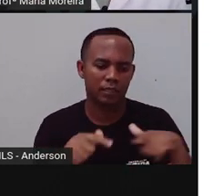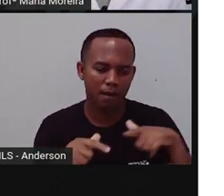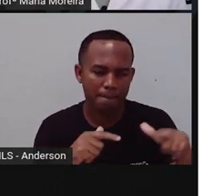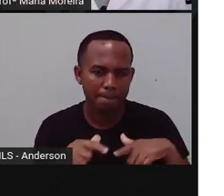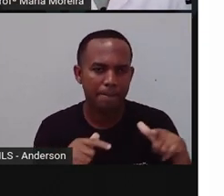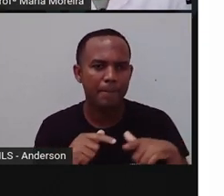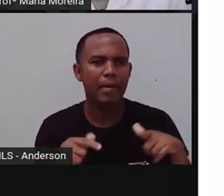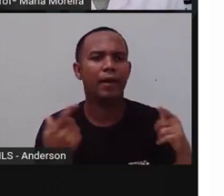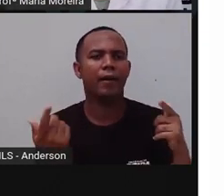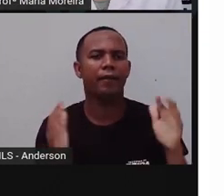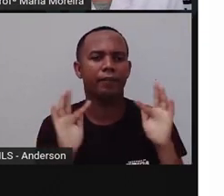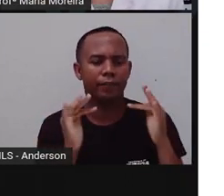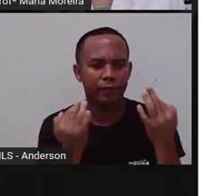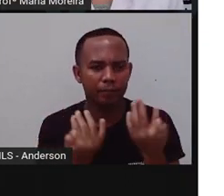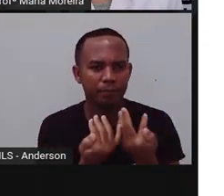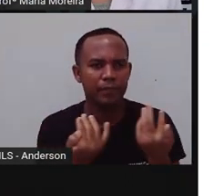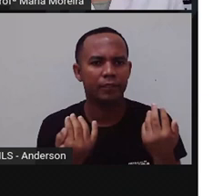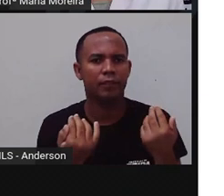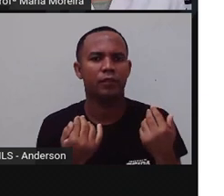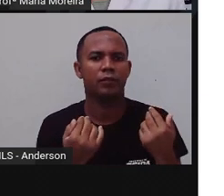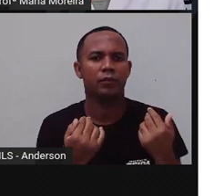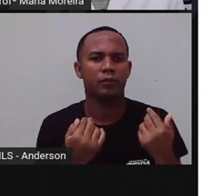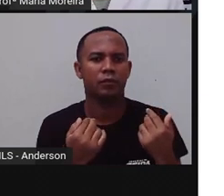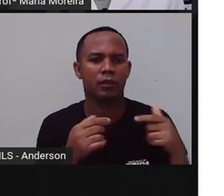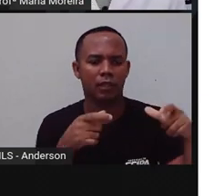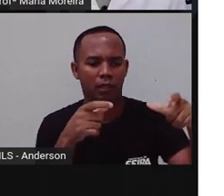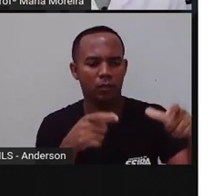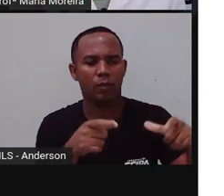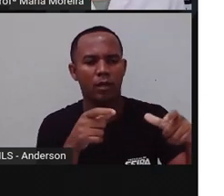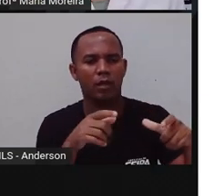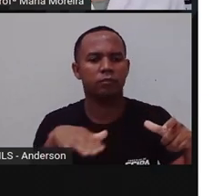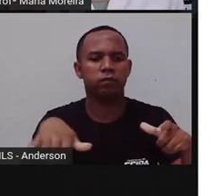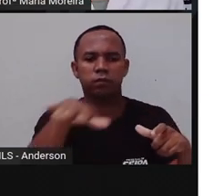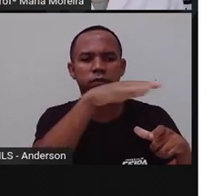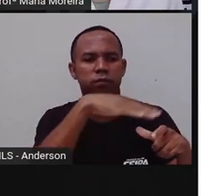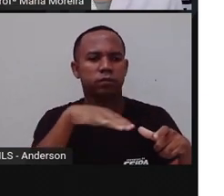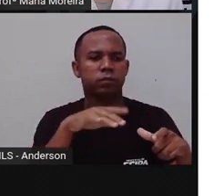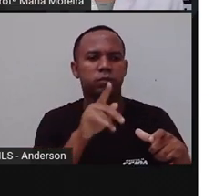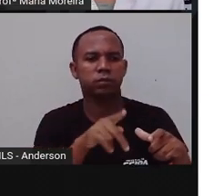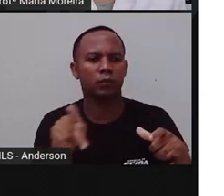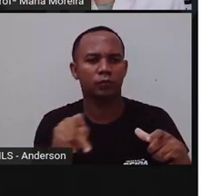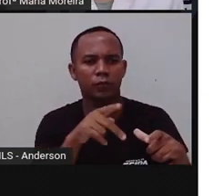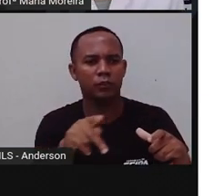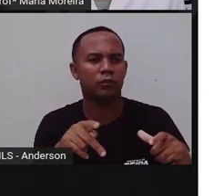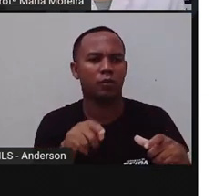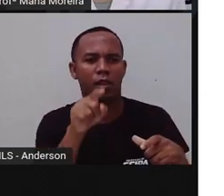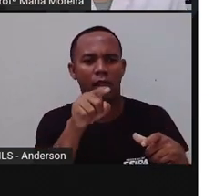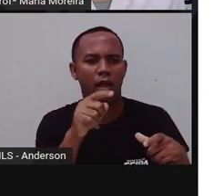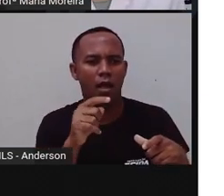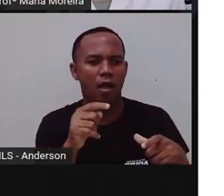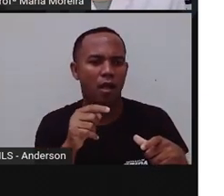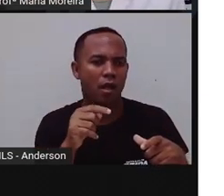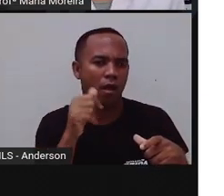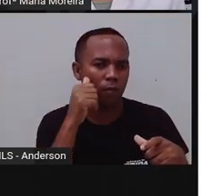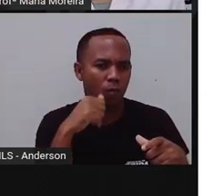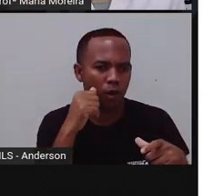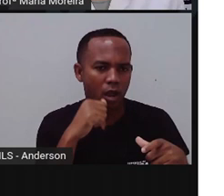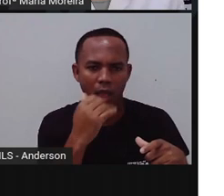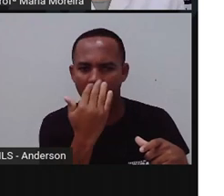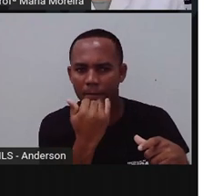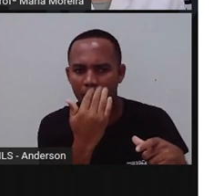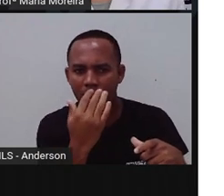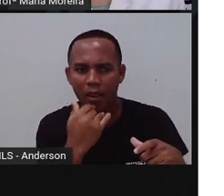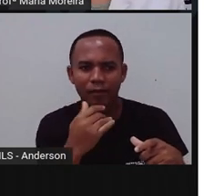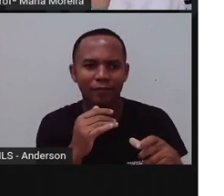pai, respeitar a profissão das pessoas que trabalham dentro da escola, o professor, a tia da merenda, o porteiro, o coordenador, a